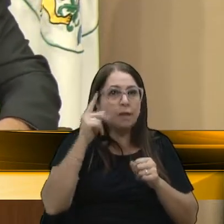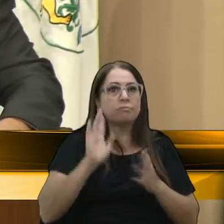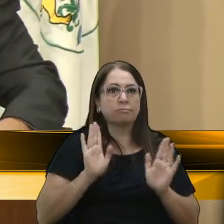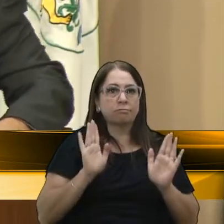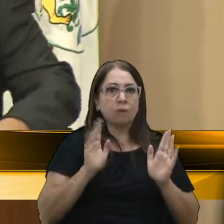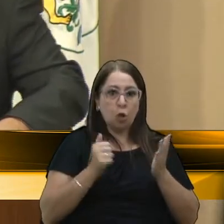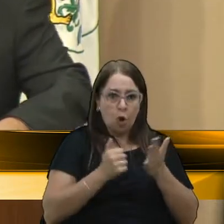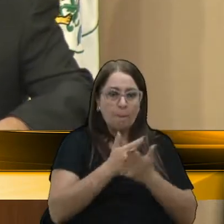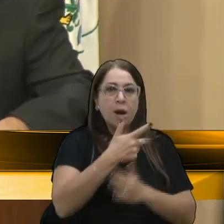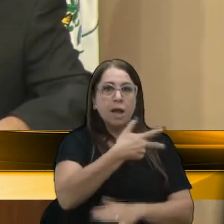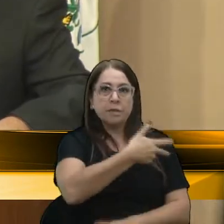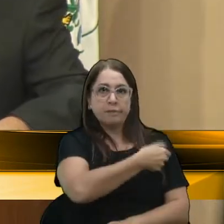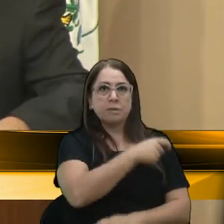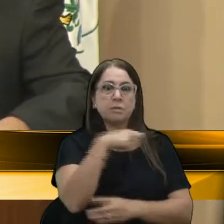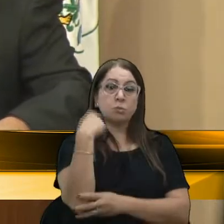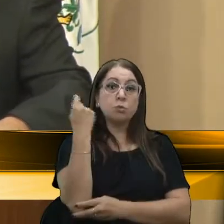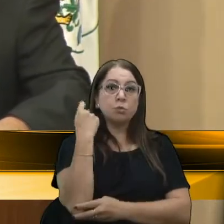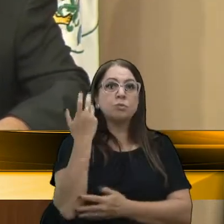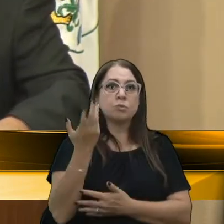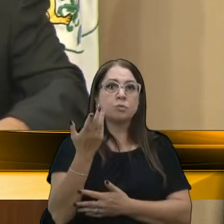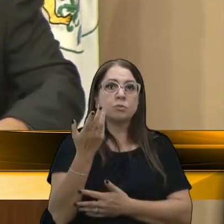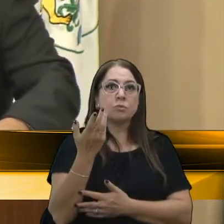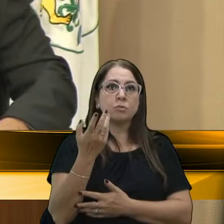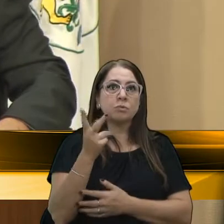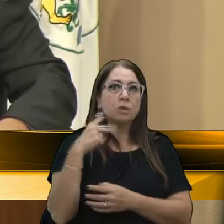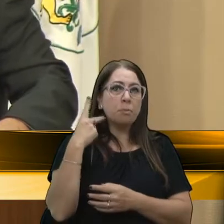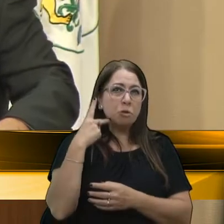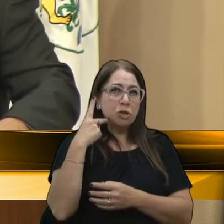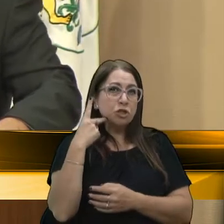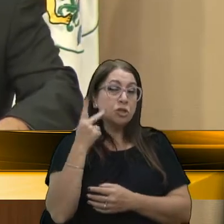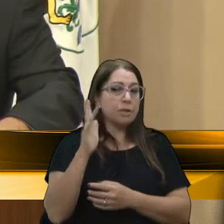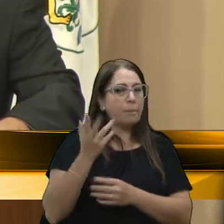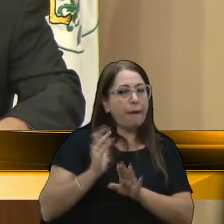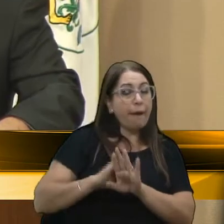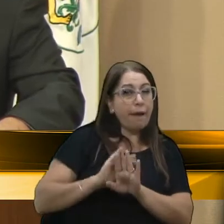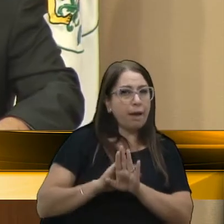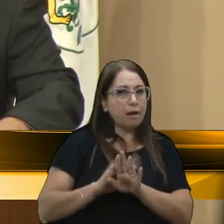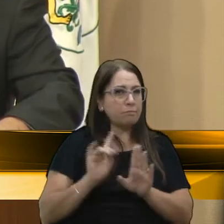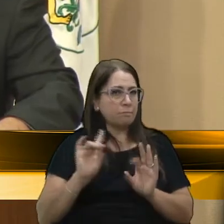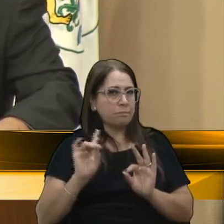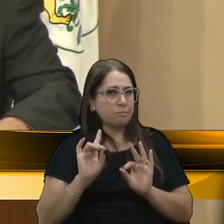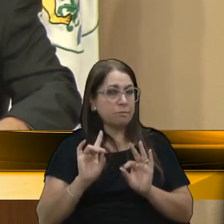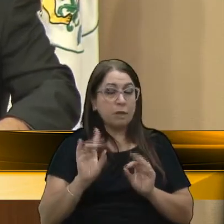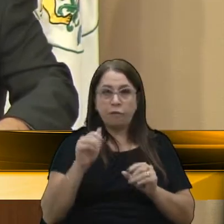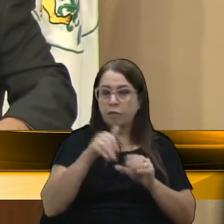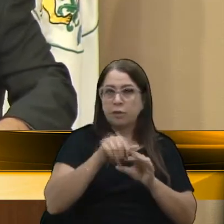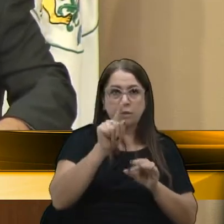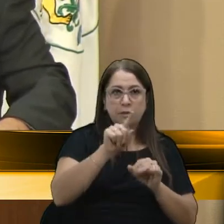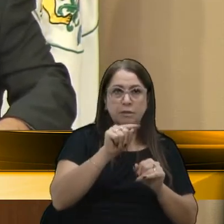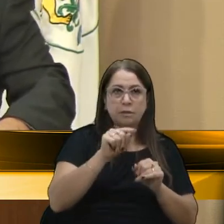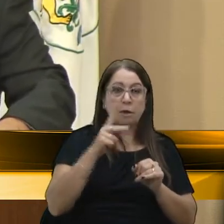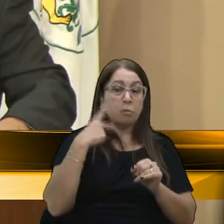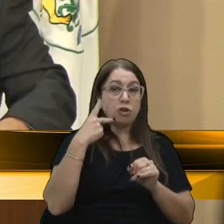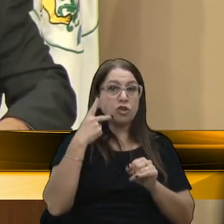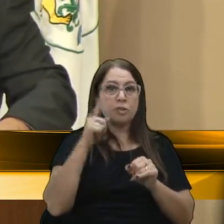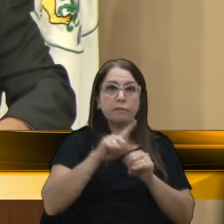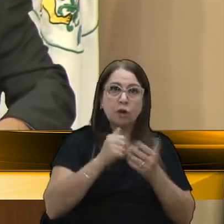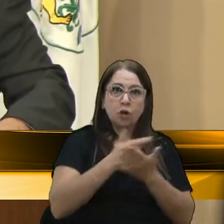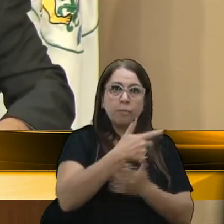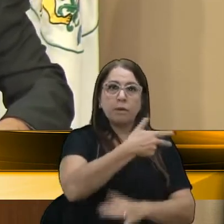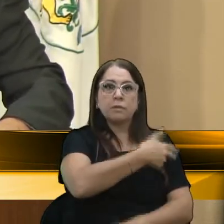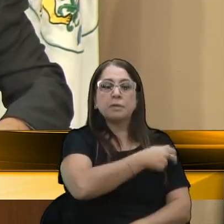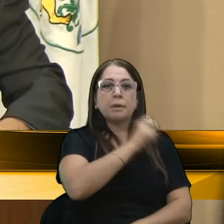Comprasse as vacinas para o Rio Grande do Sul, é politicagem do governador? Não vou atendê-lo, não. É politicagem que vai comprar vacina,